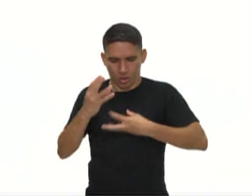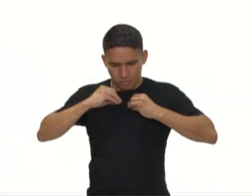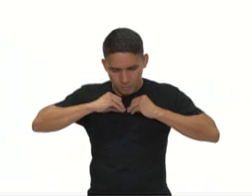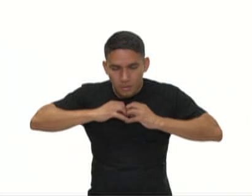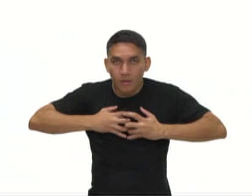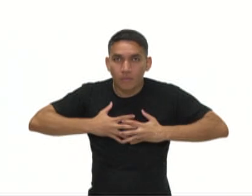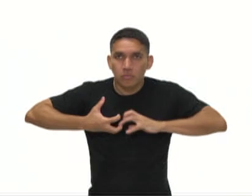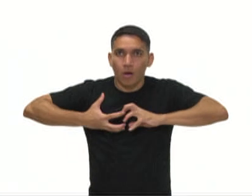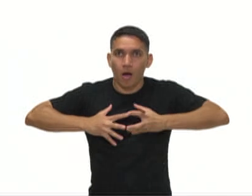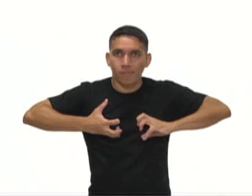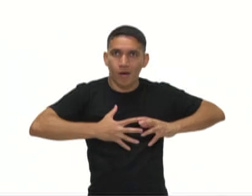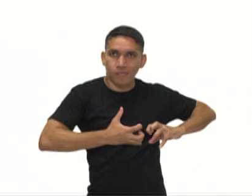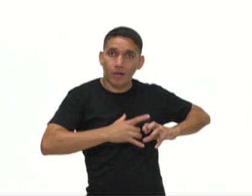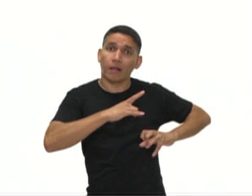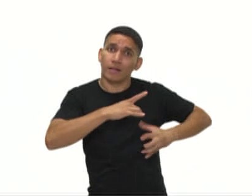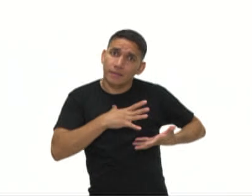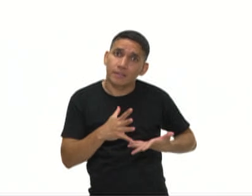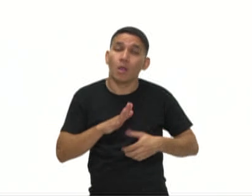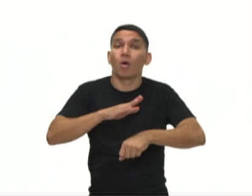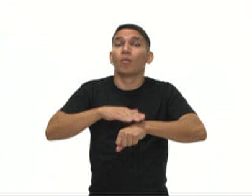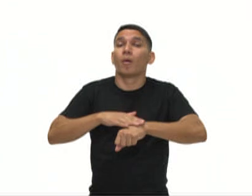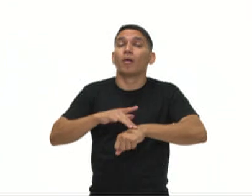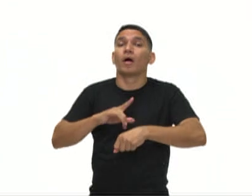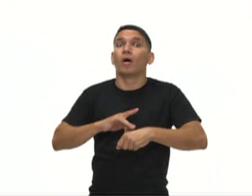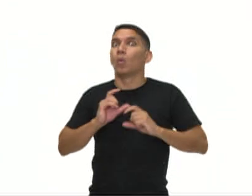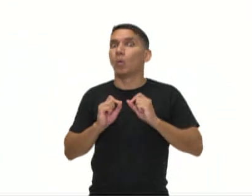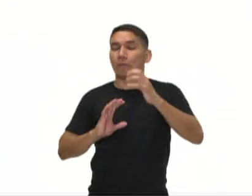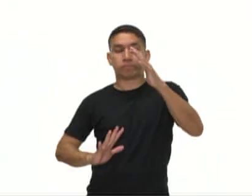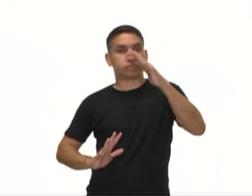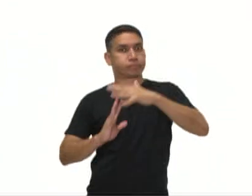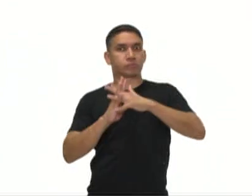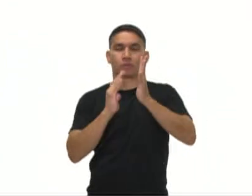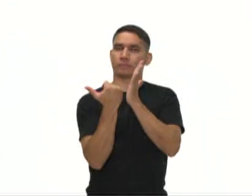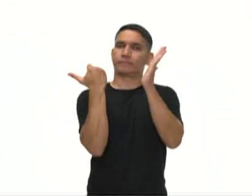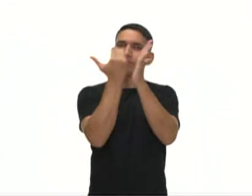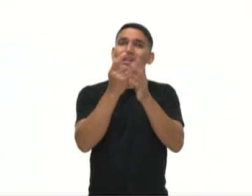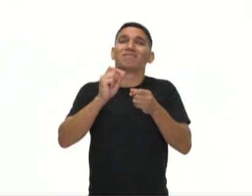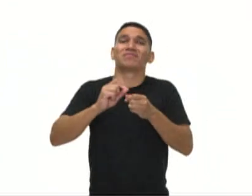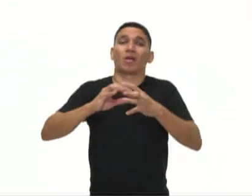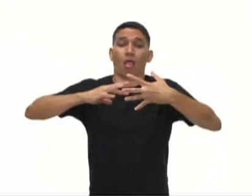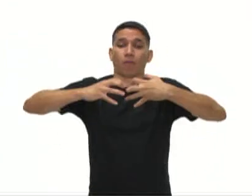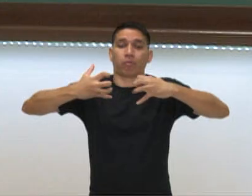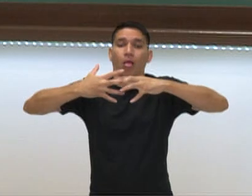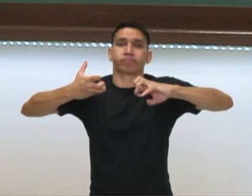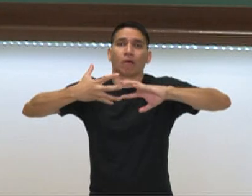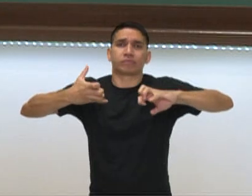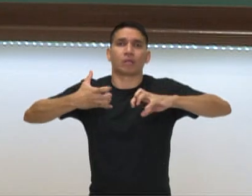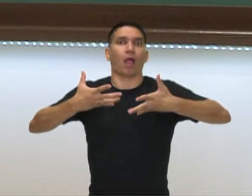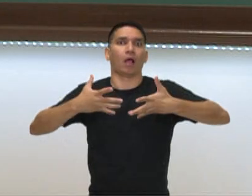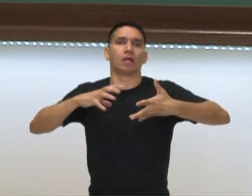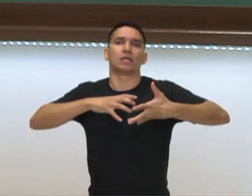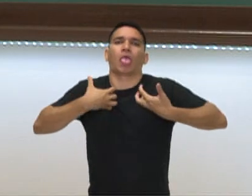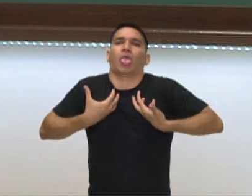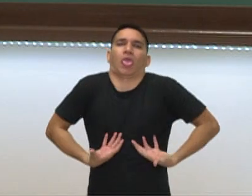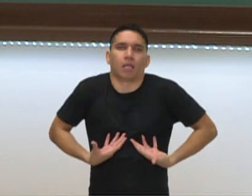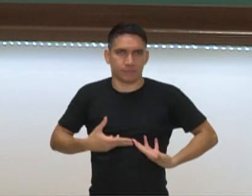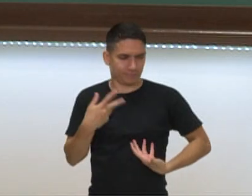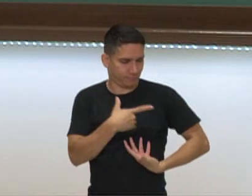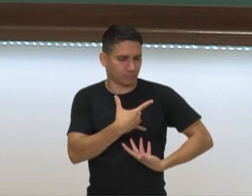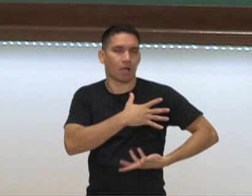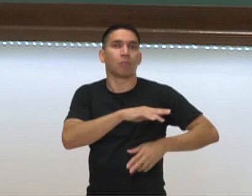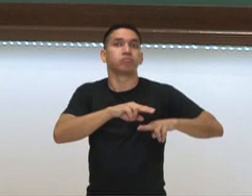Ela ocorre quando o ácido lático se acumula em excesso e faz o músculo entrar em fadiga, causando os espaços, as contrações